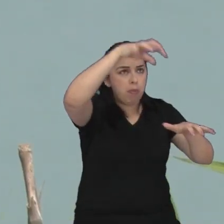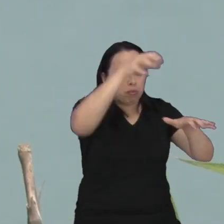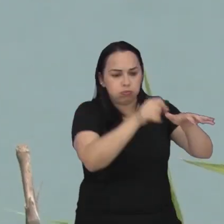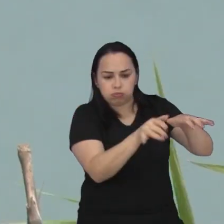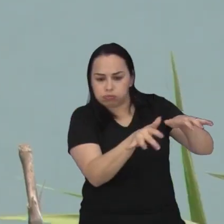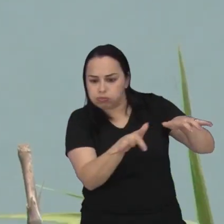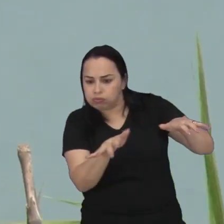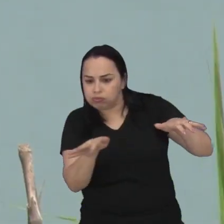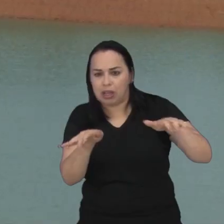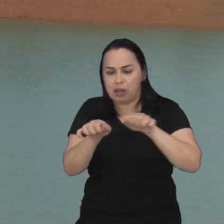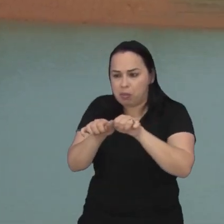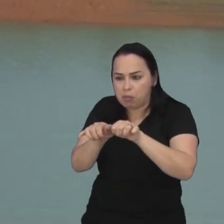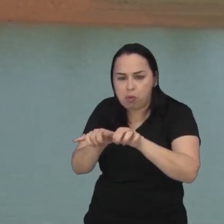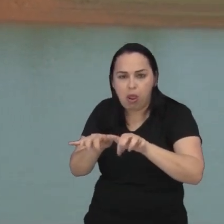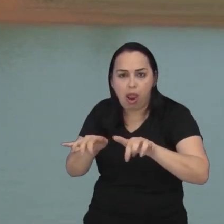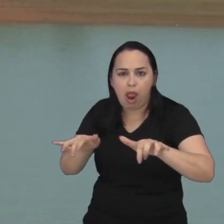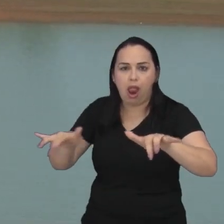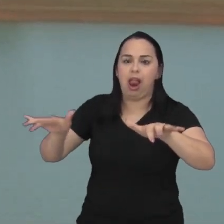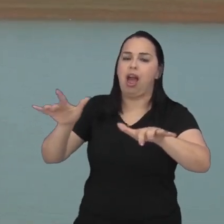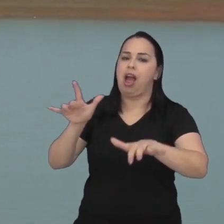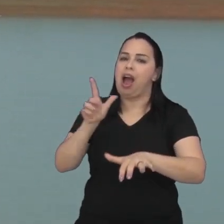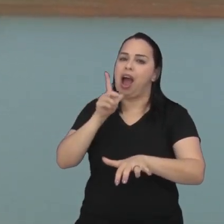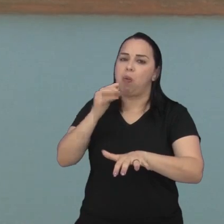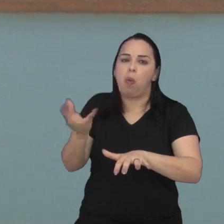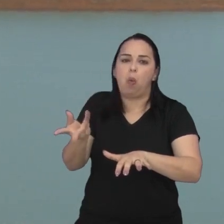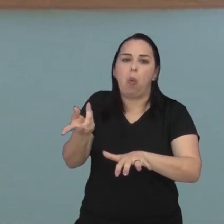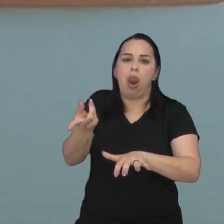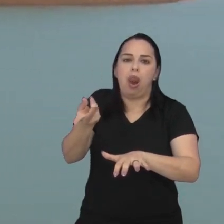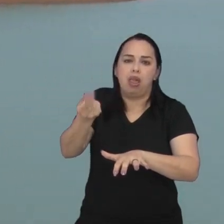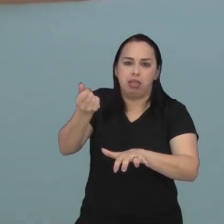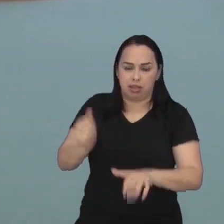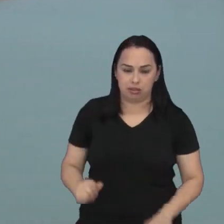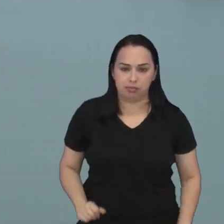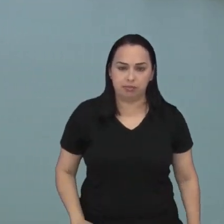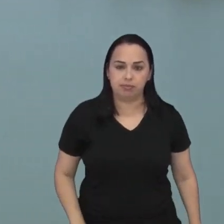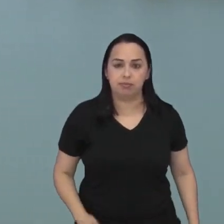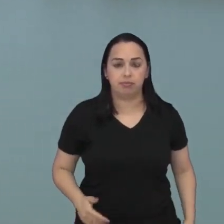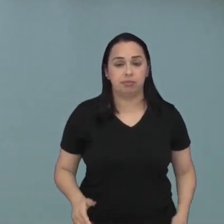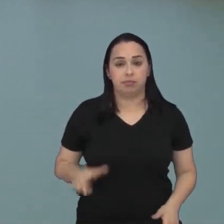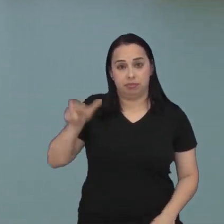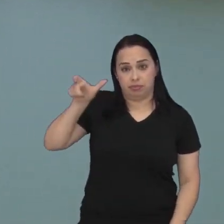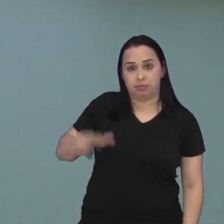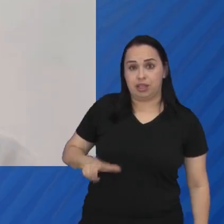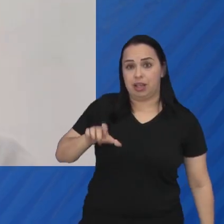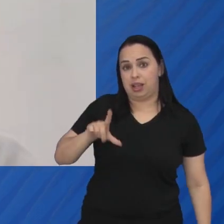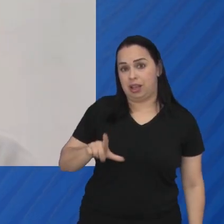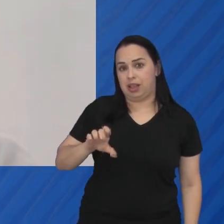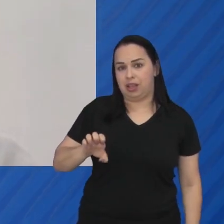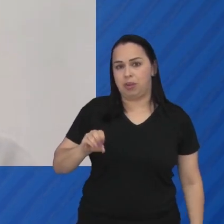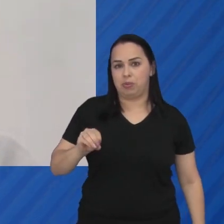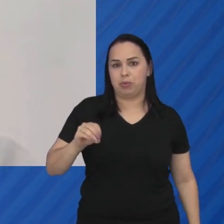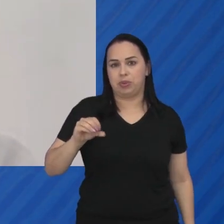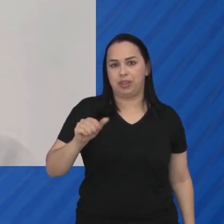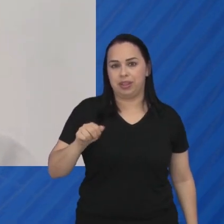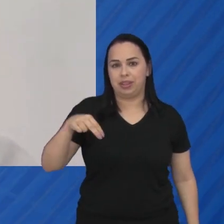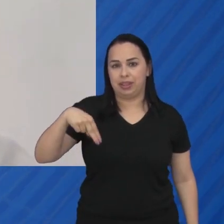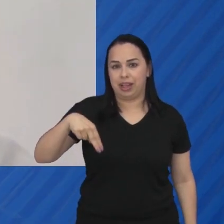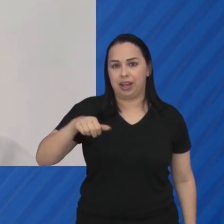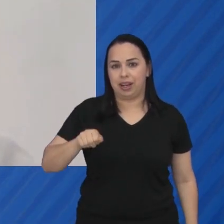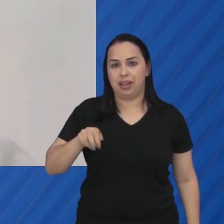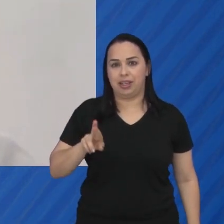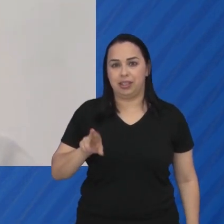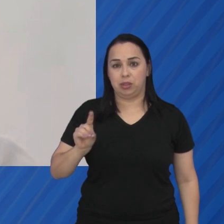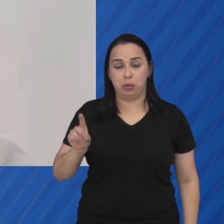dos recursos hídricos para contribuir com a qualidade e quantidade dos corpos hídricos. Leonardo é engenheiro